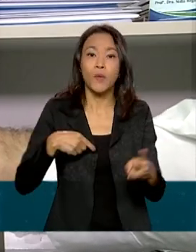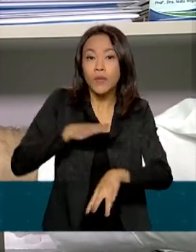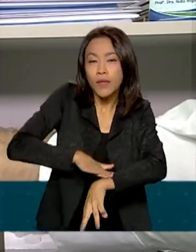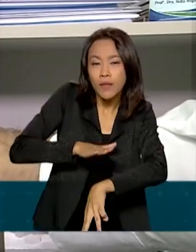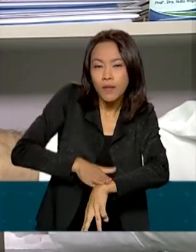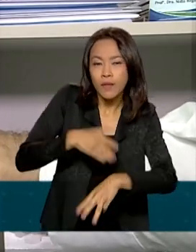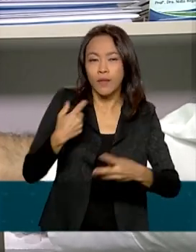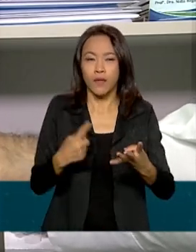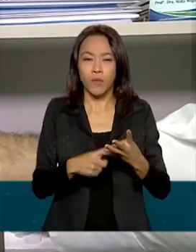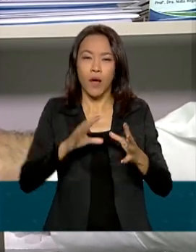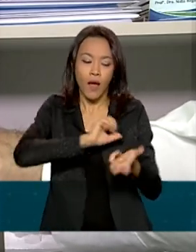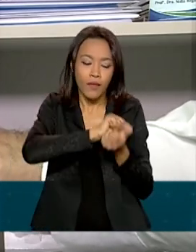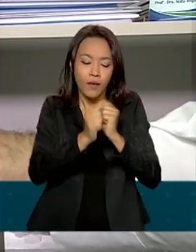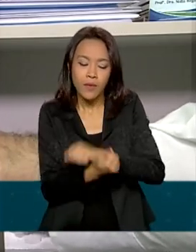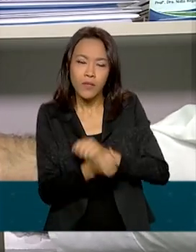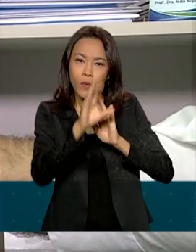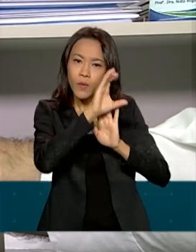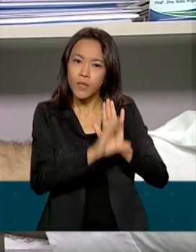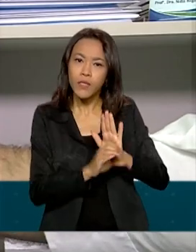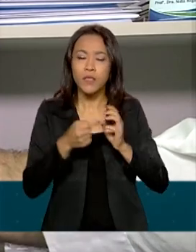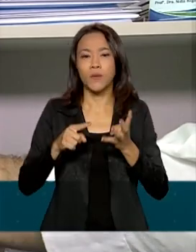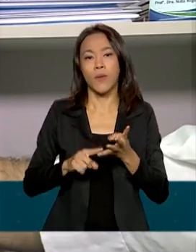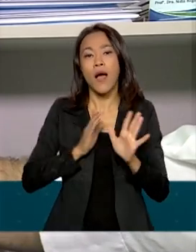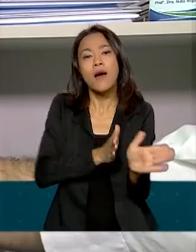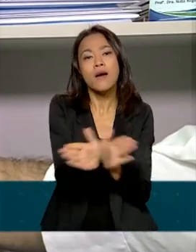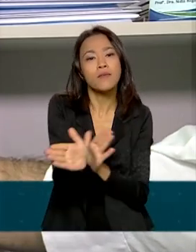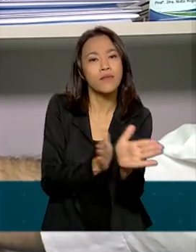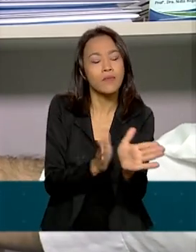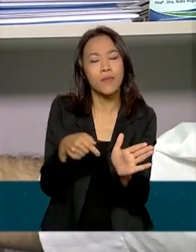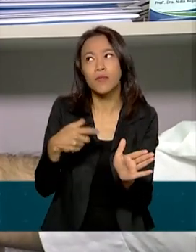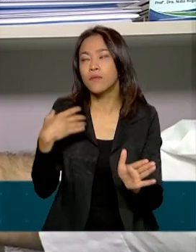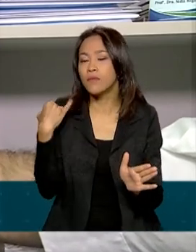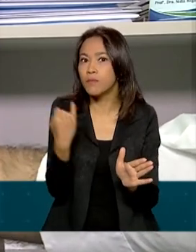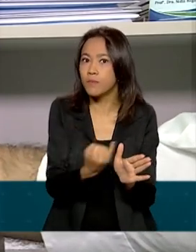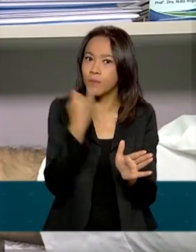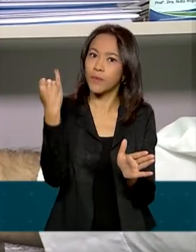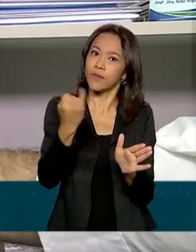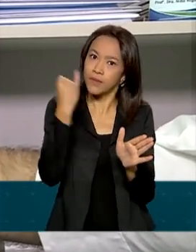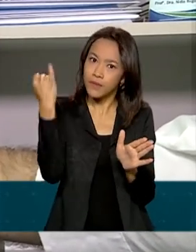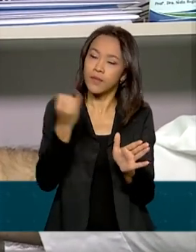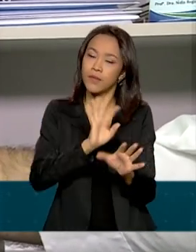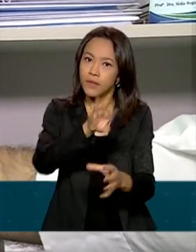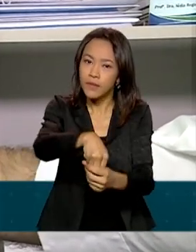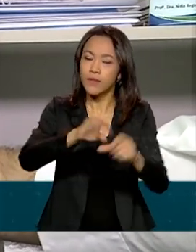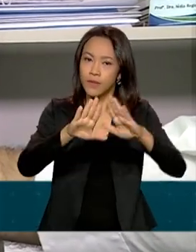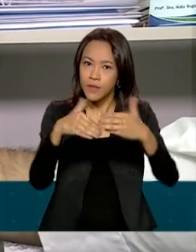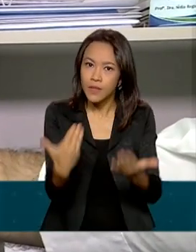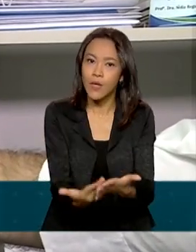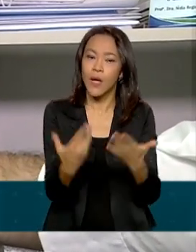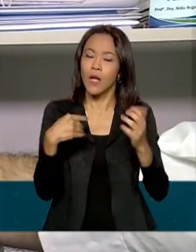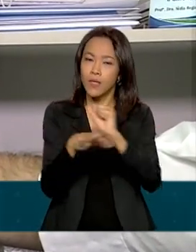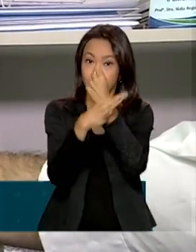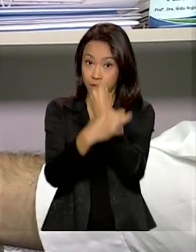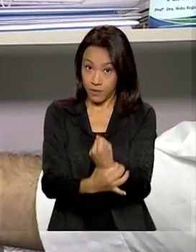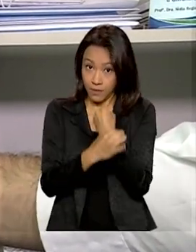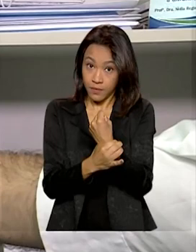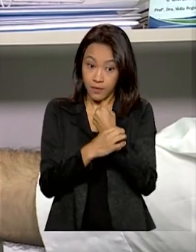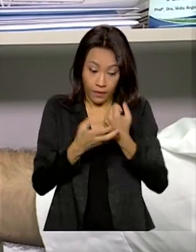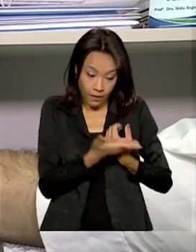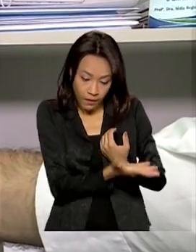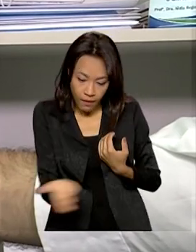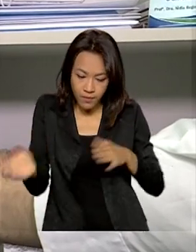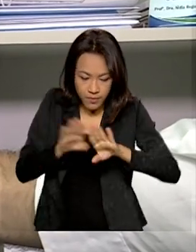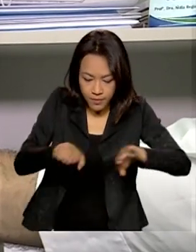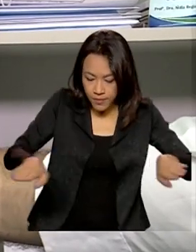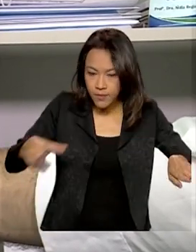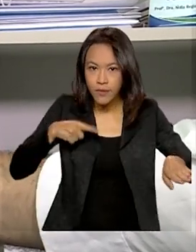adequação curricular, para acessibilidade, que é muito importante na escola, para assegurar que essas crianças